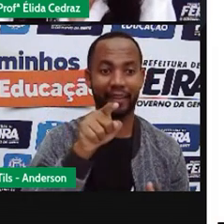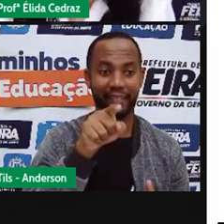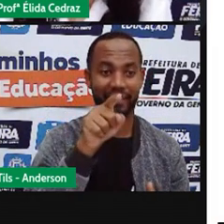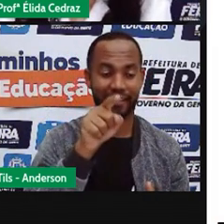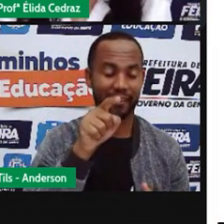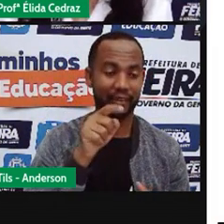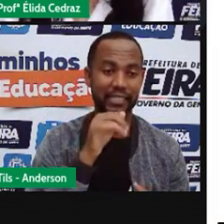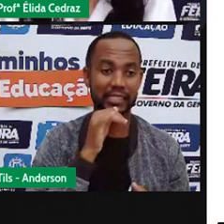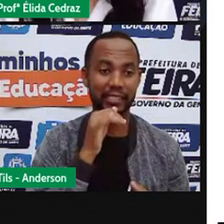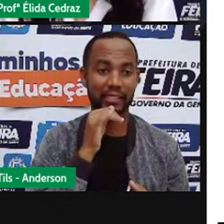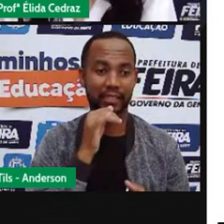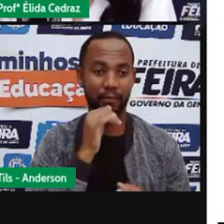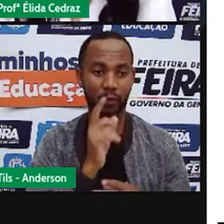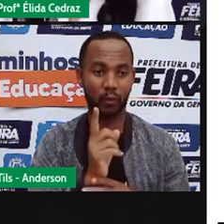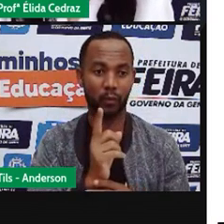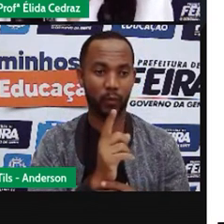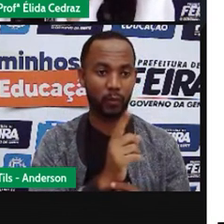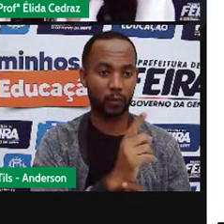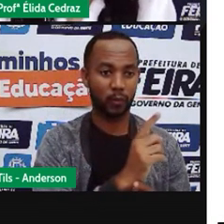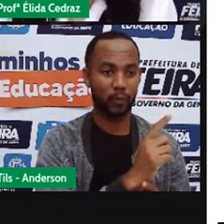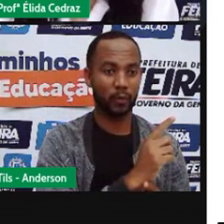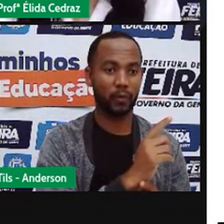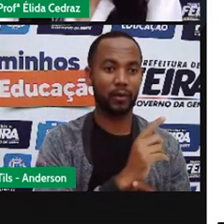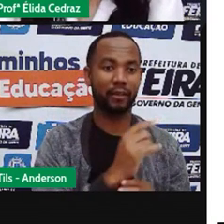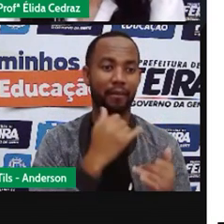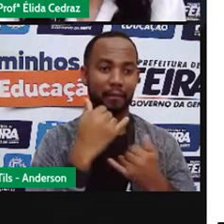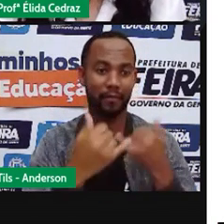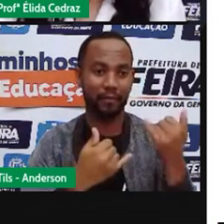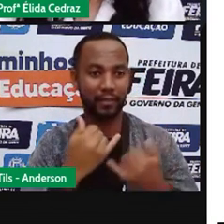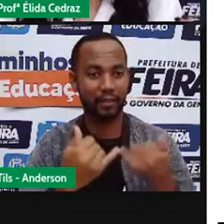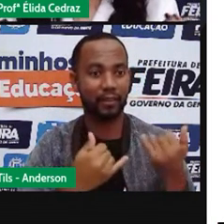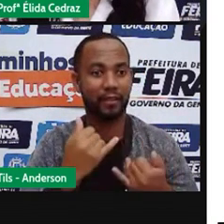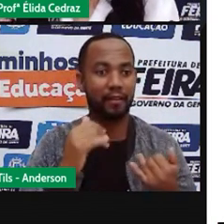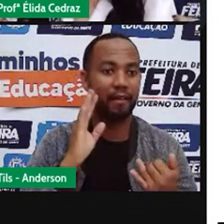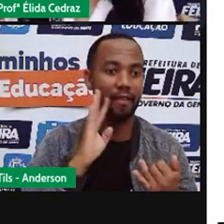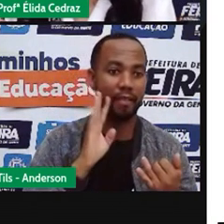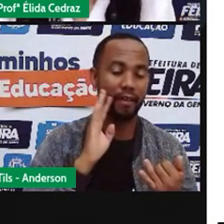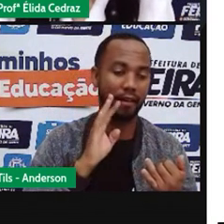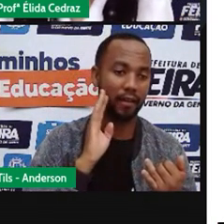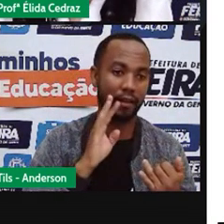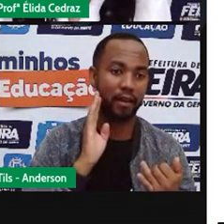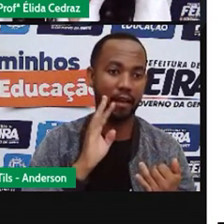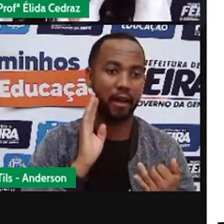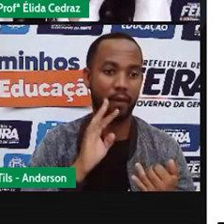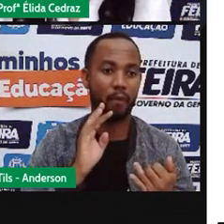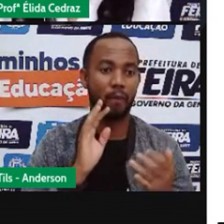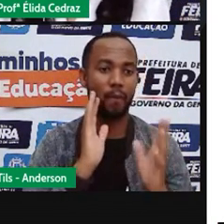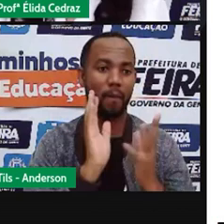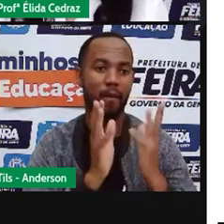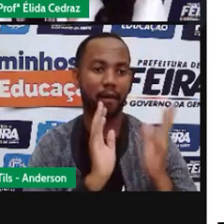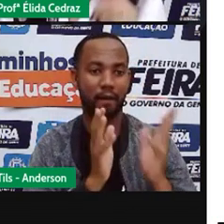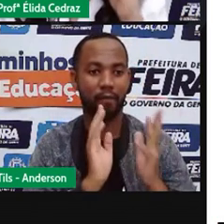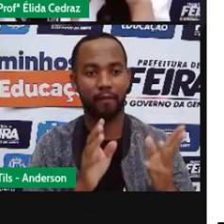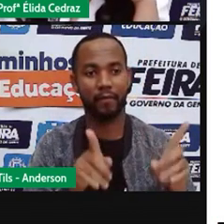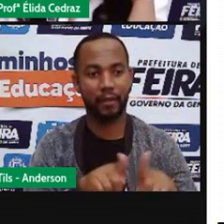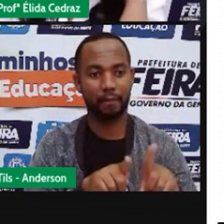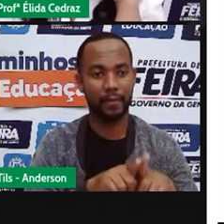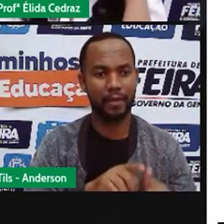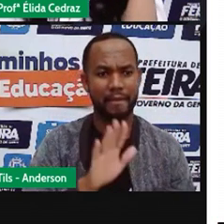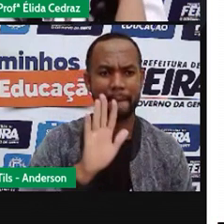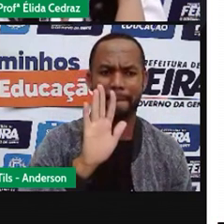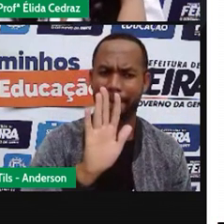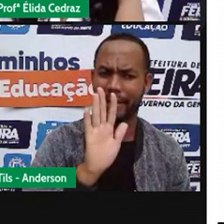poderia virar um teatro, uma oficina de sombras feitas com as mãos? Mas